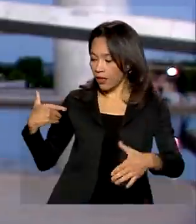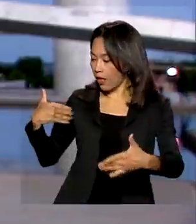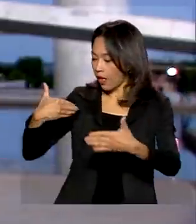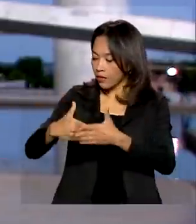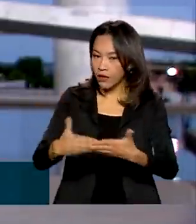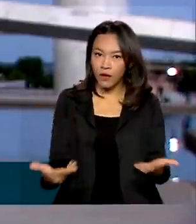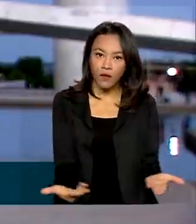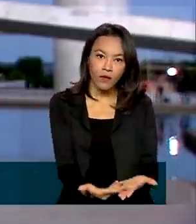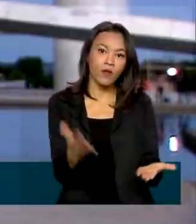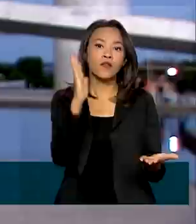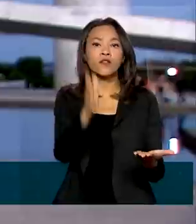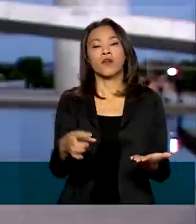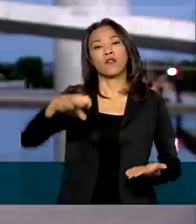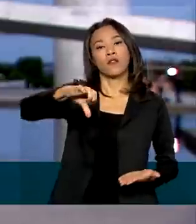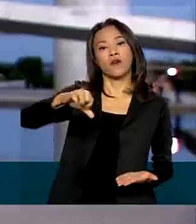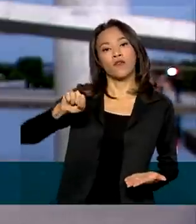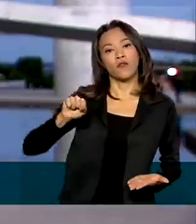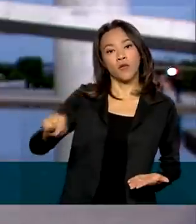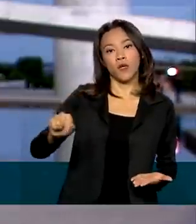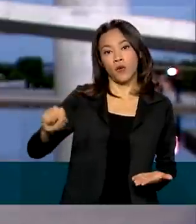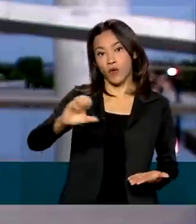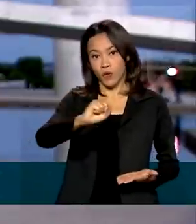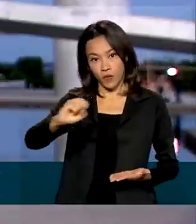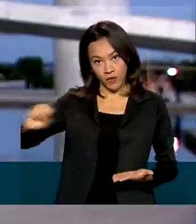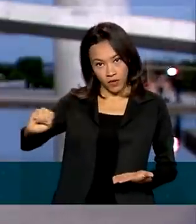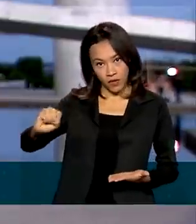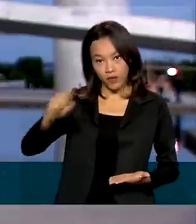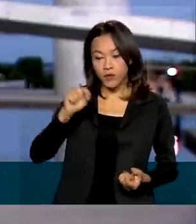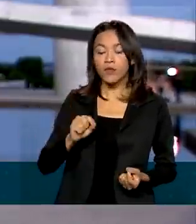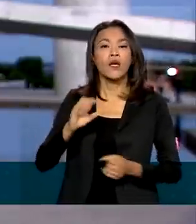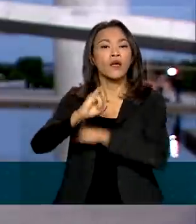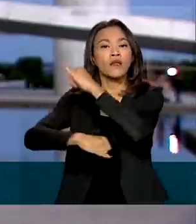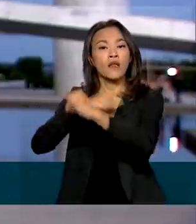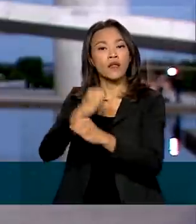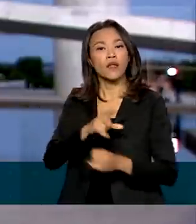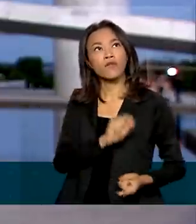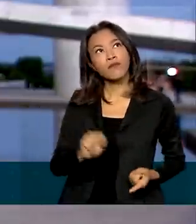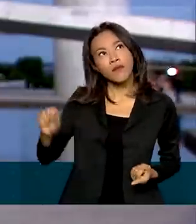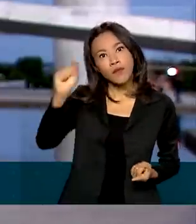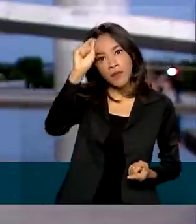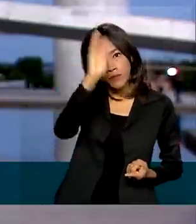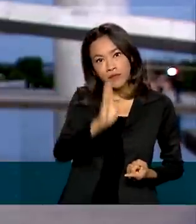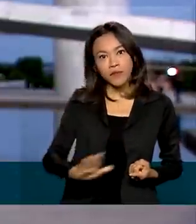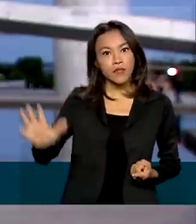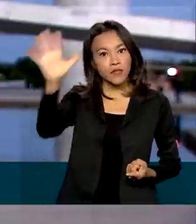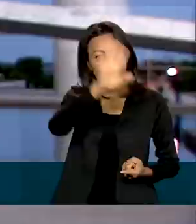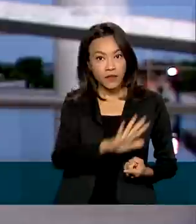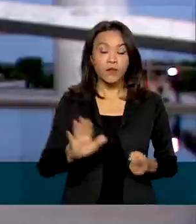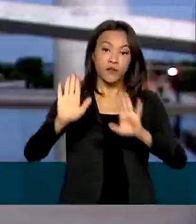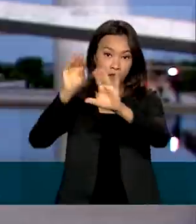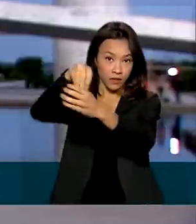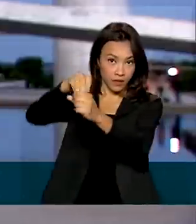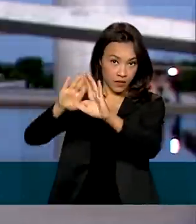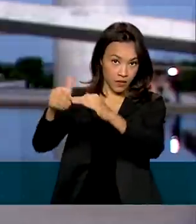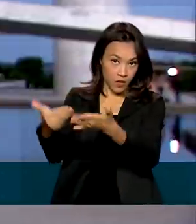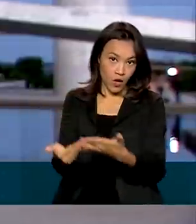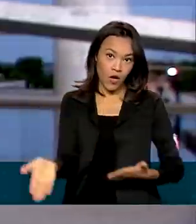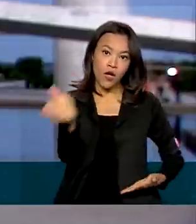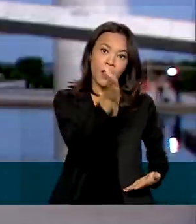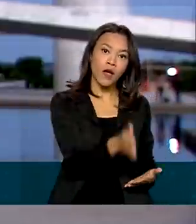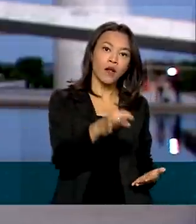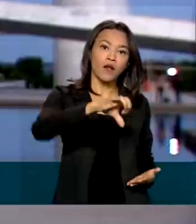foram instalados cerca de 9.800 pontos de internet do programa Wi-Fi Brasil em unidades de ensino. 93